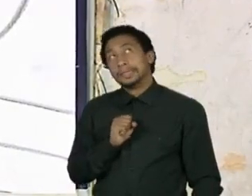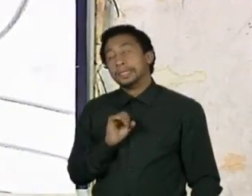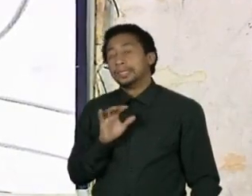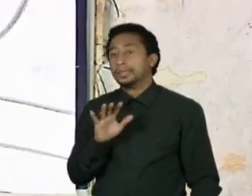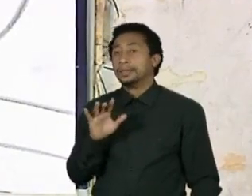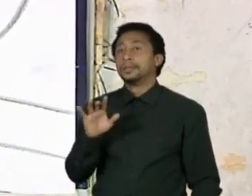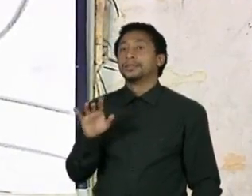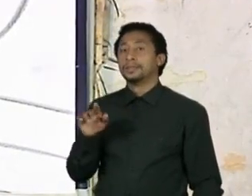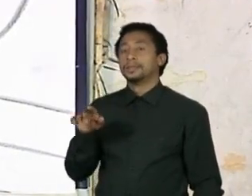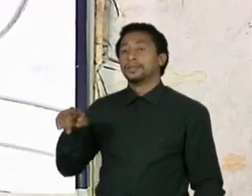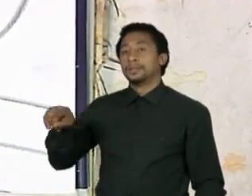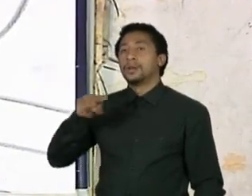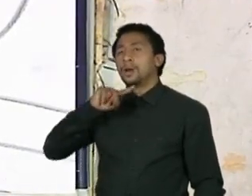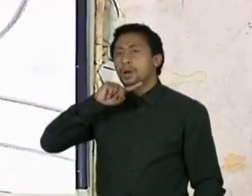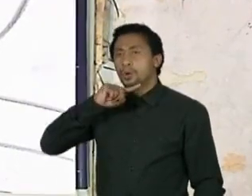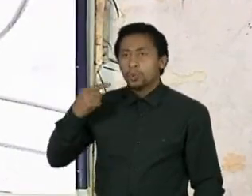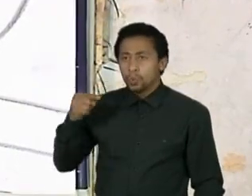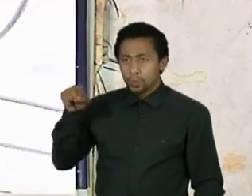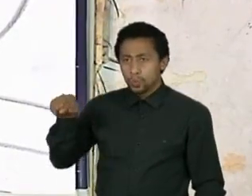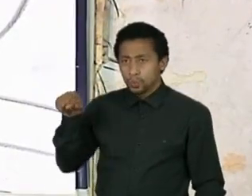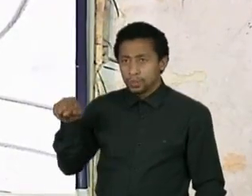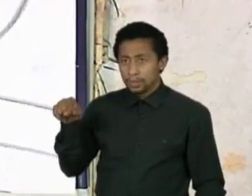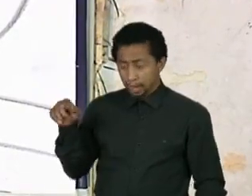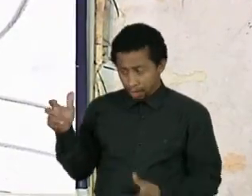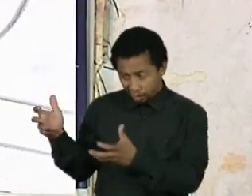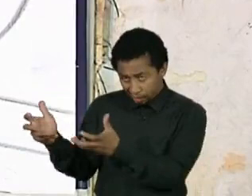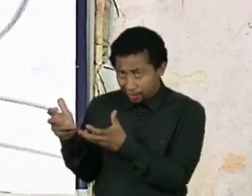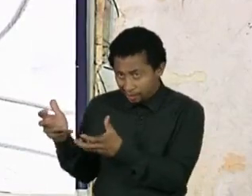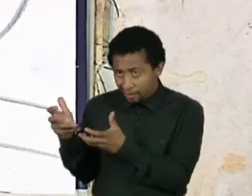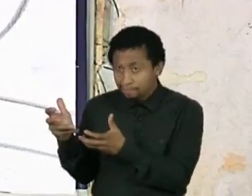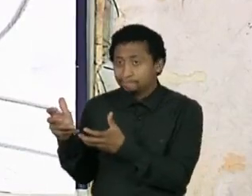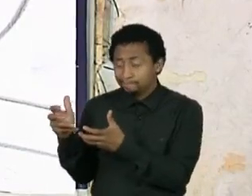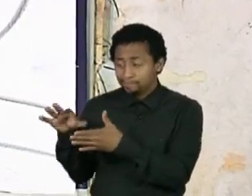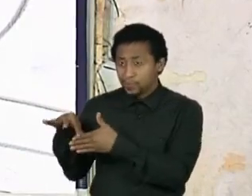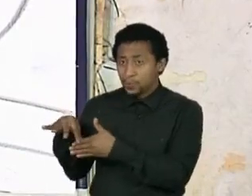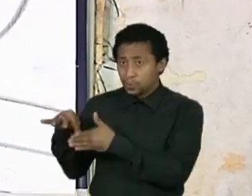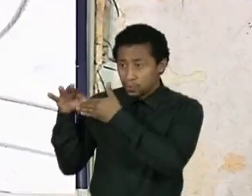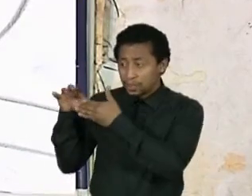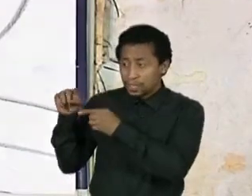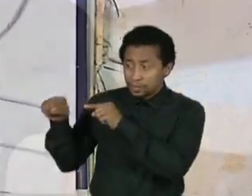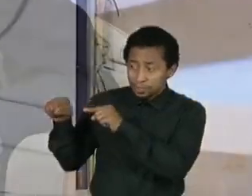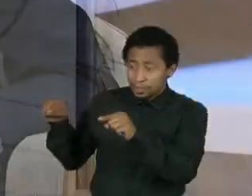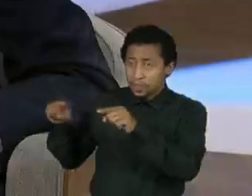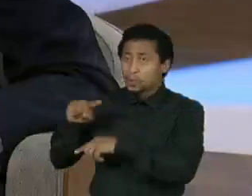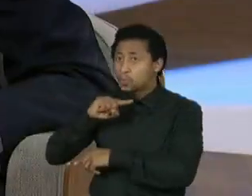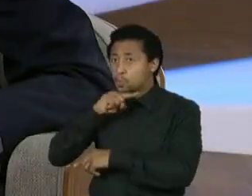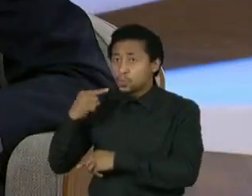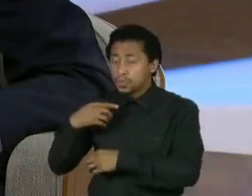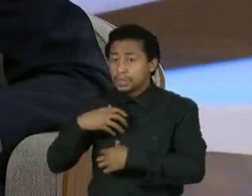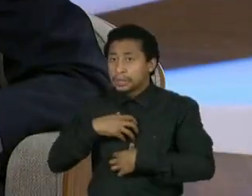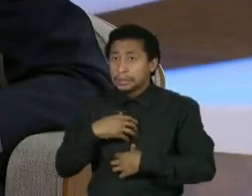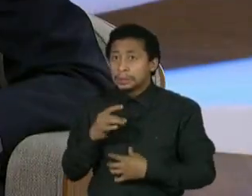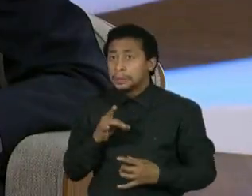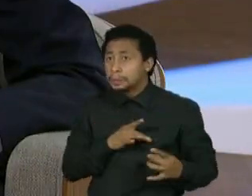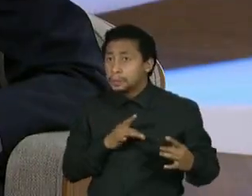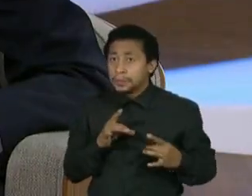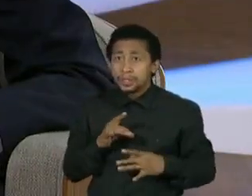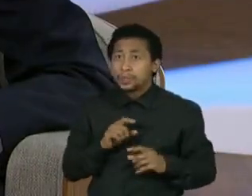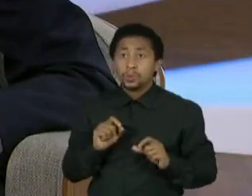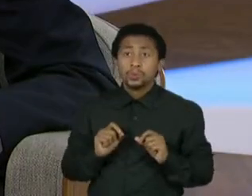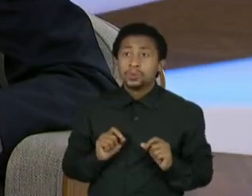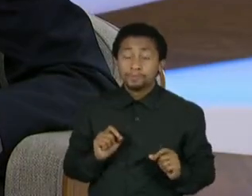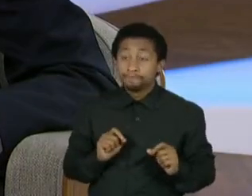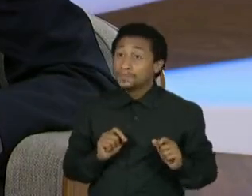eles querem ou o que a liderança russa tem medo é do sucesso da Ucrânia,